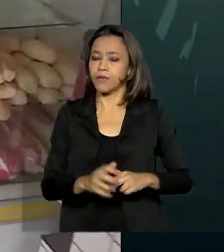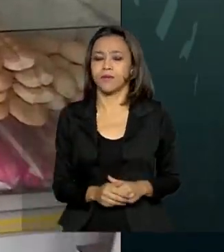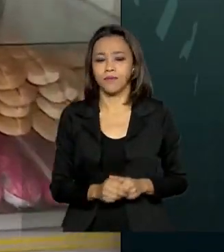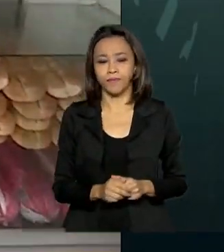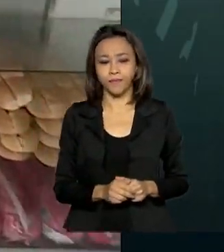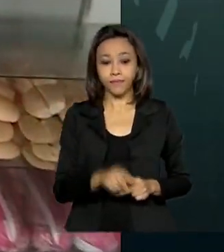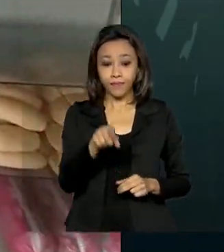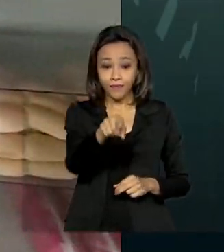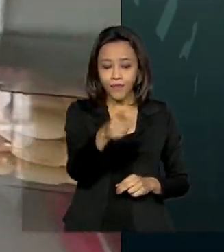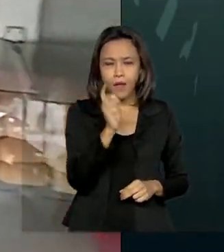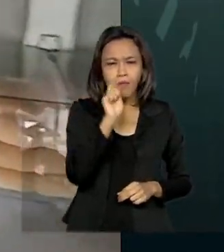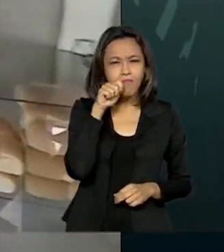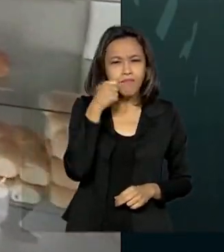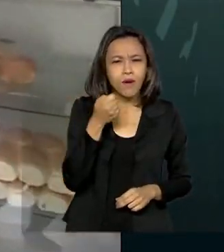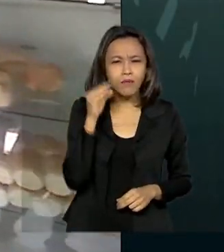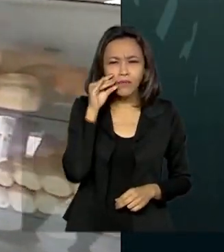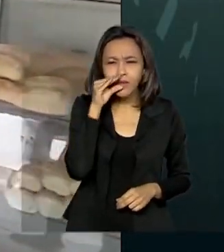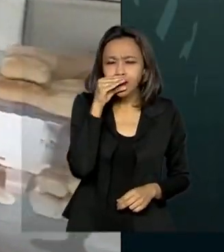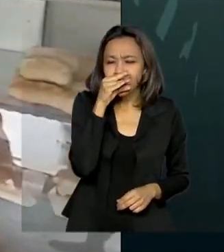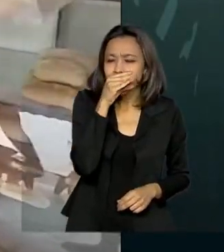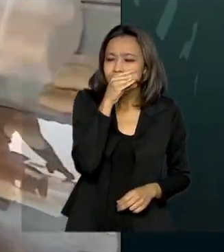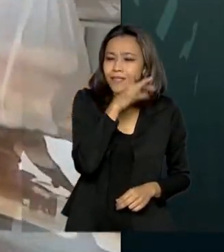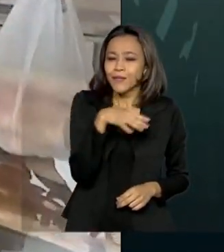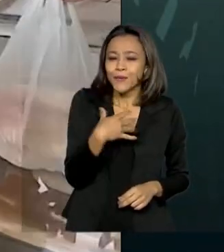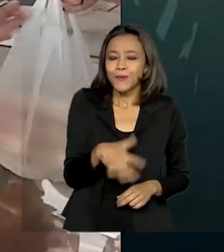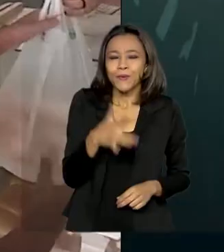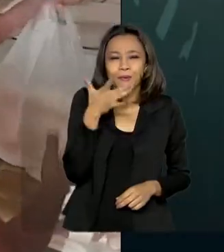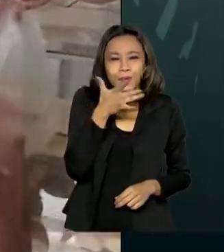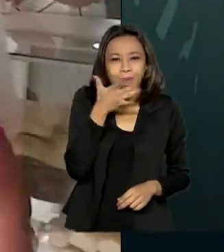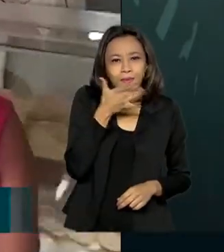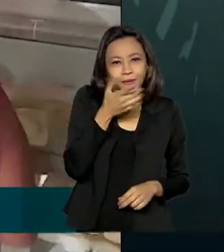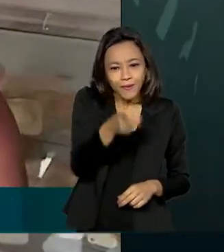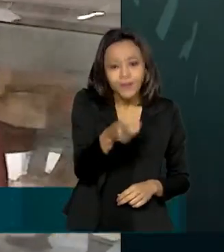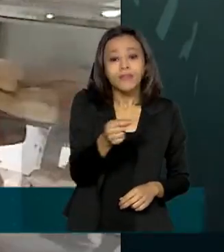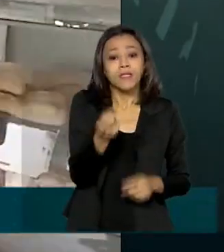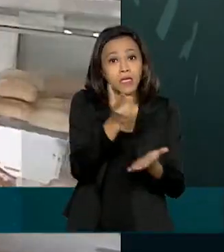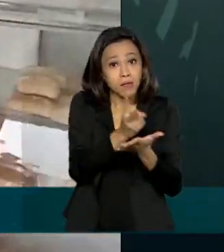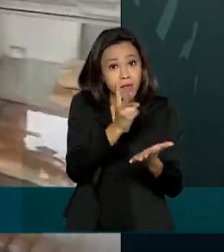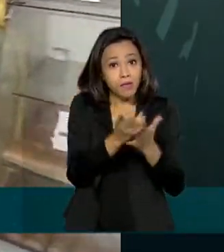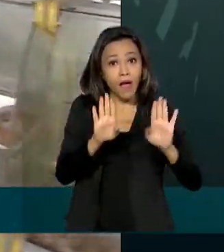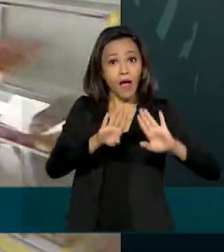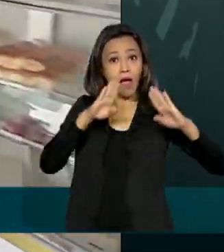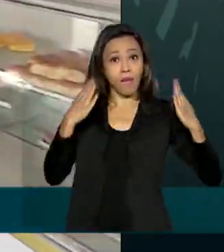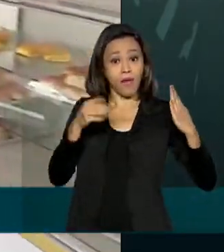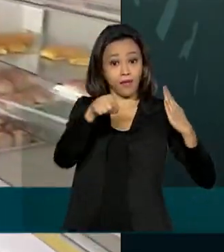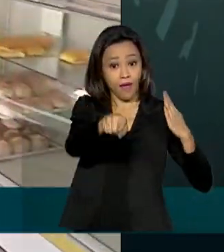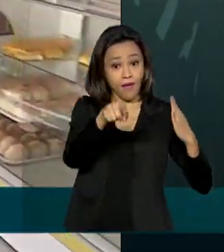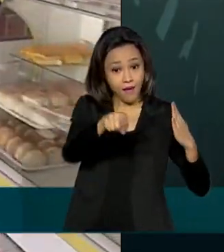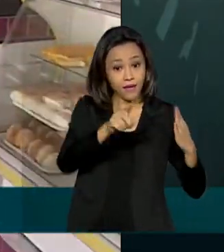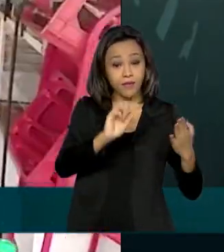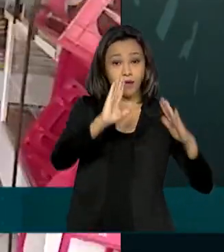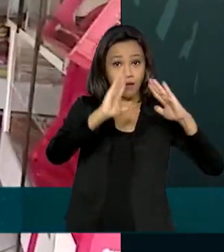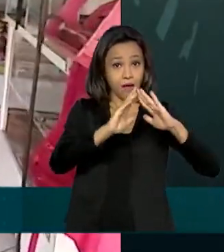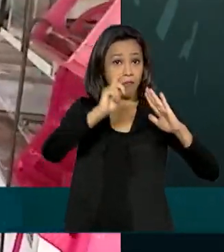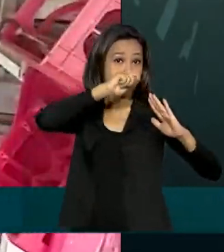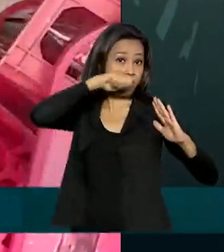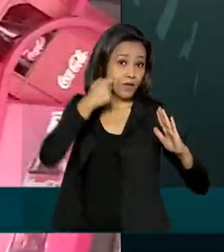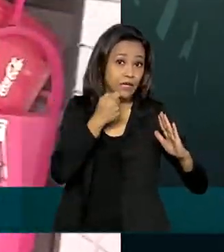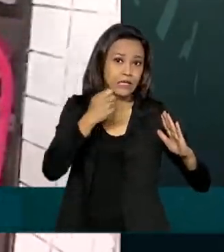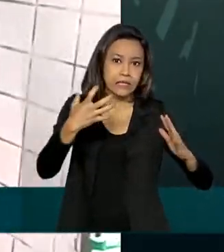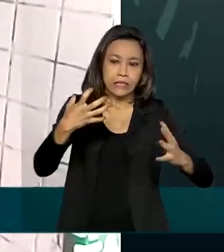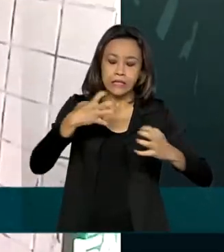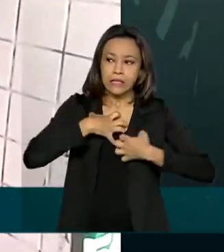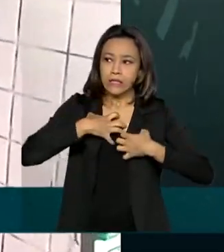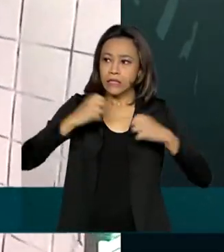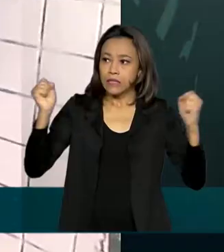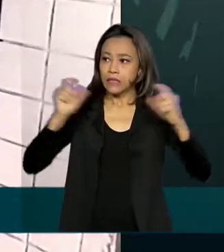O pão quentinho não pode ficar de fora da mesa. E mesmo com as portas abertas, a padaria da família da Bárbara sentiu os